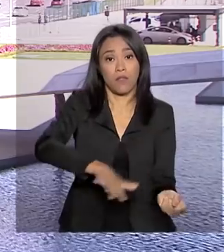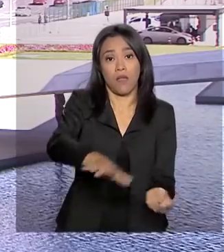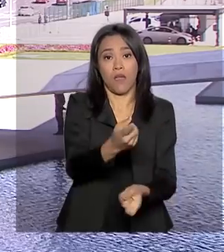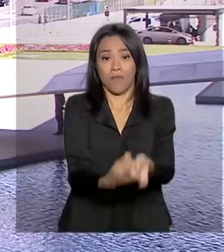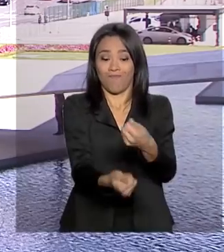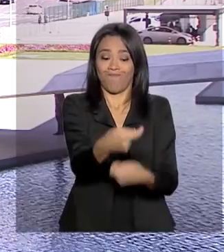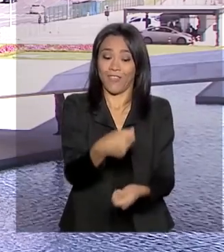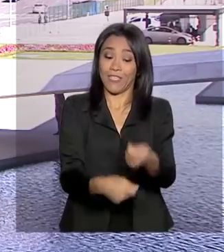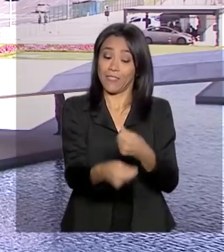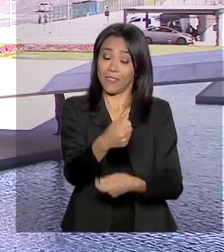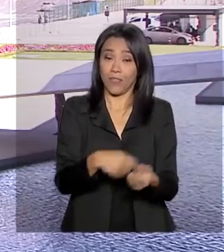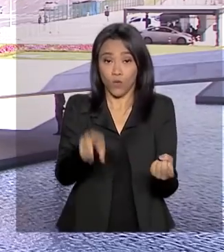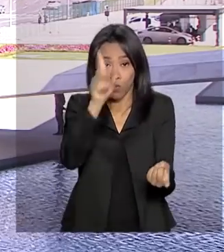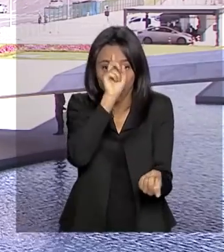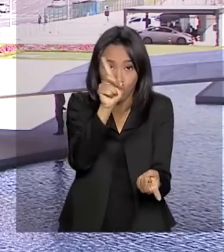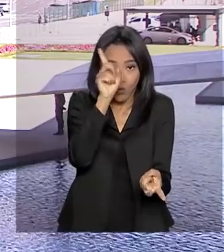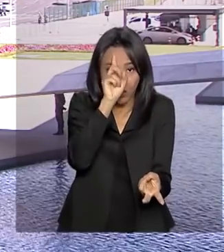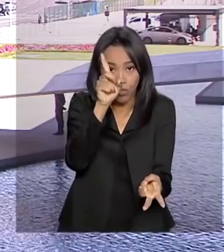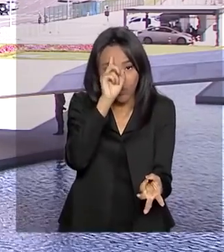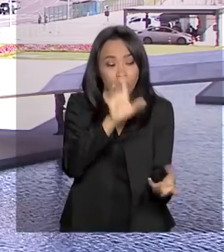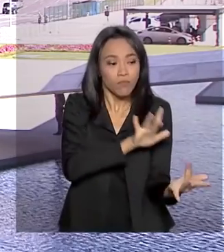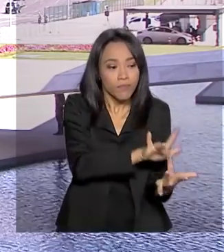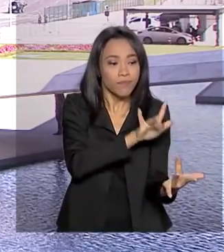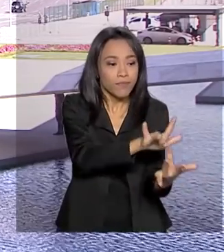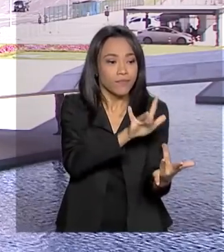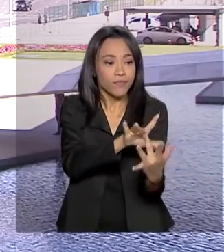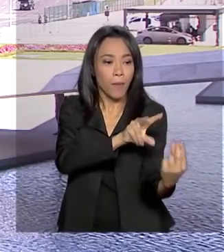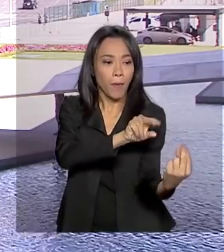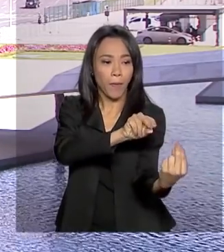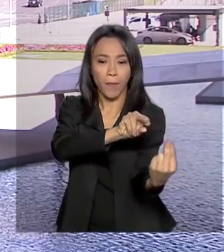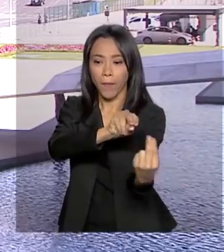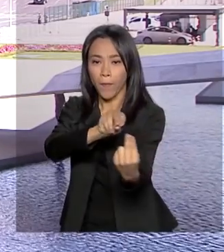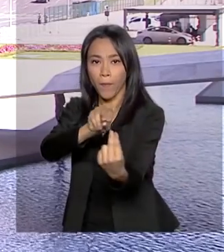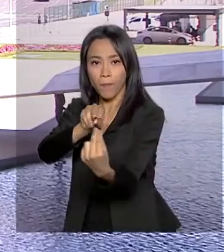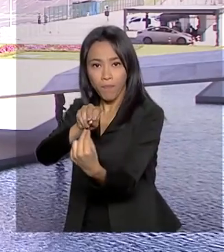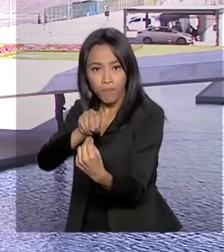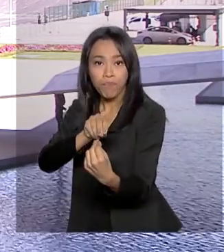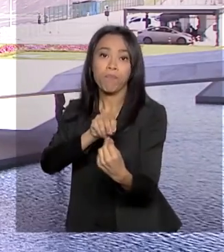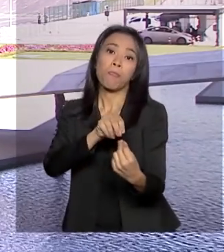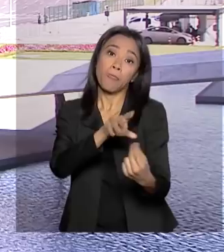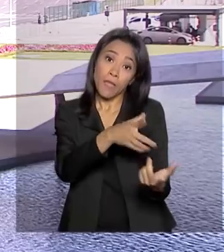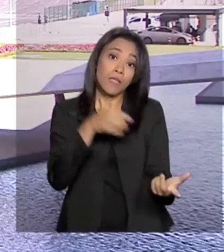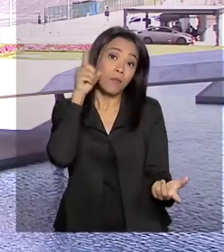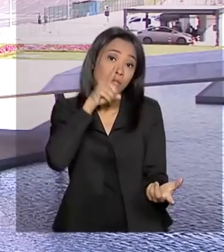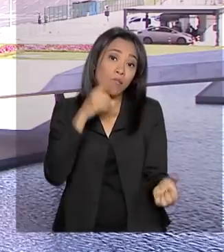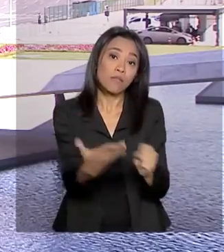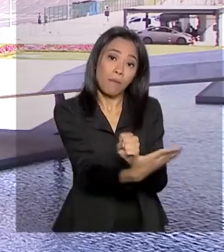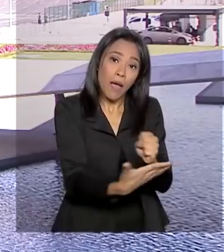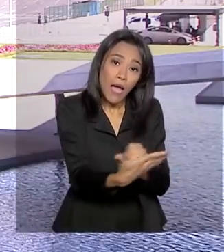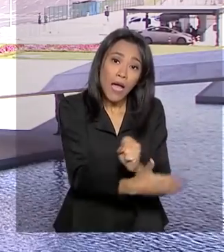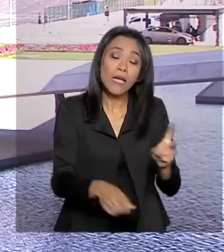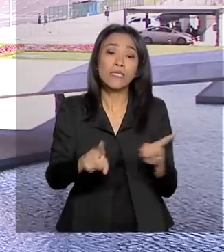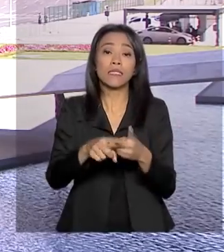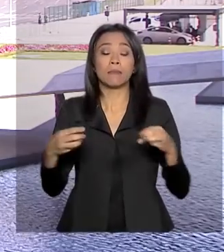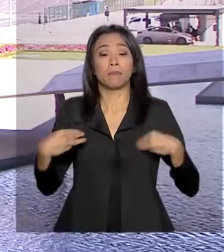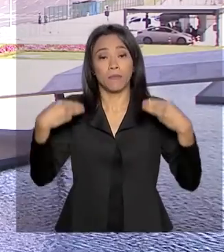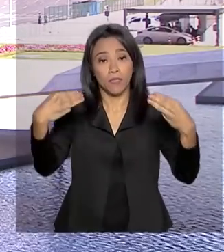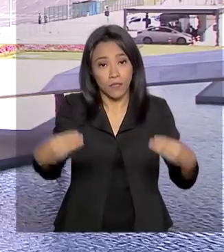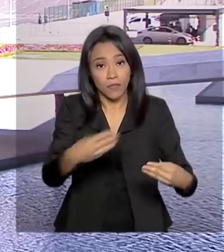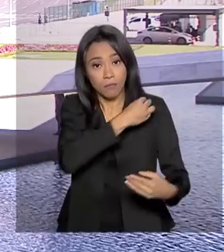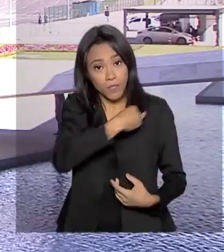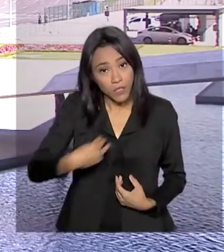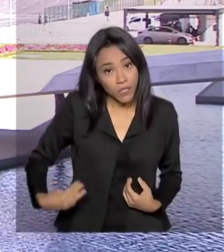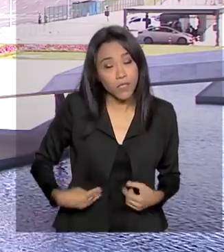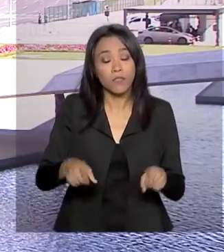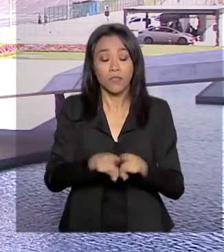acontece dia a dia, com a mobilização de parlamentares da base, também de ministros, integrantes da equipe econômica